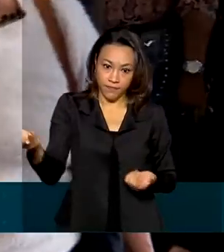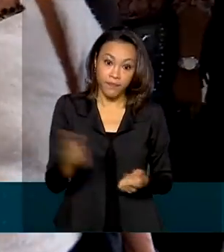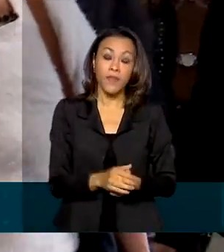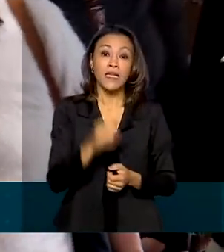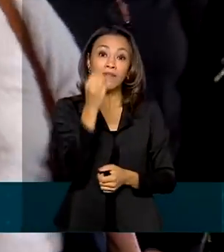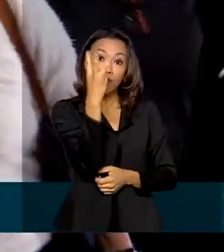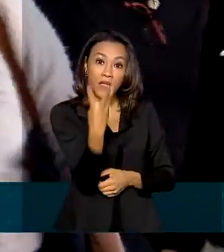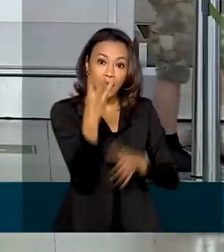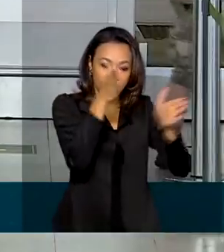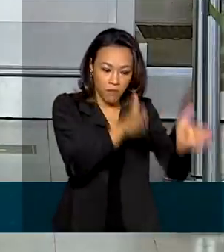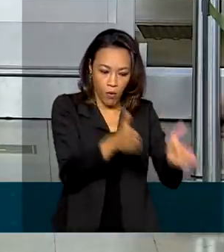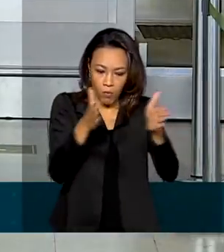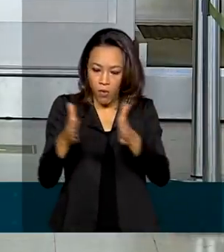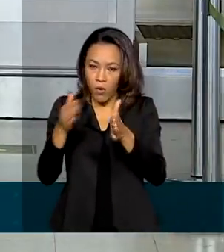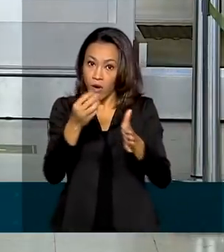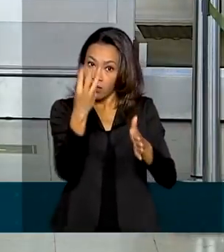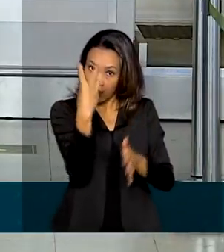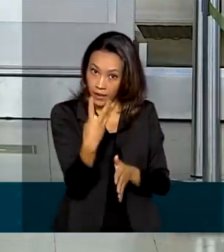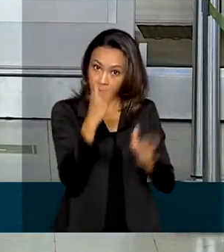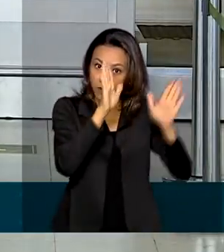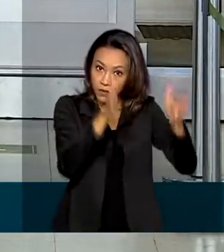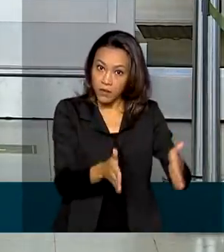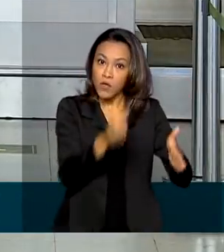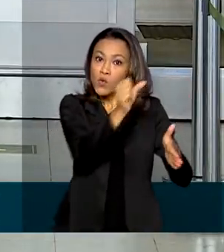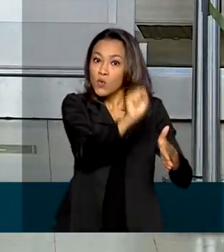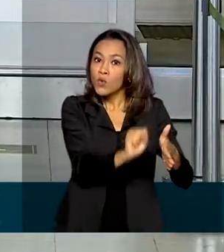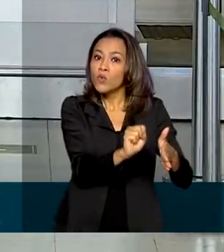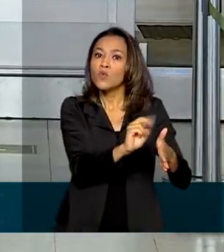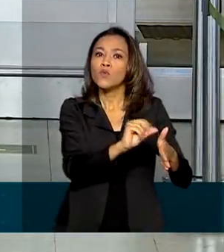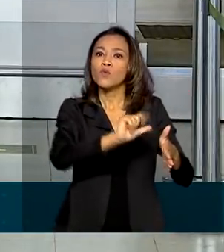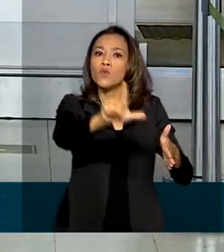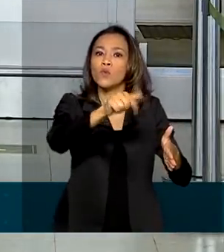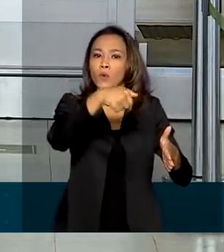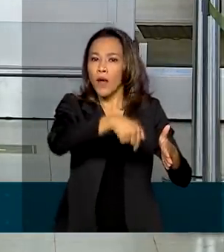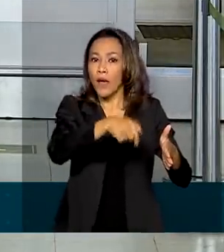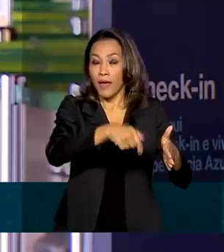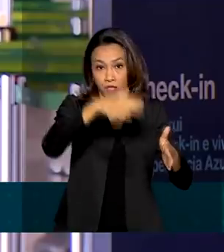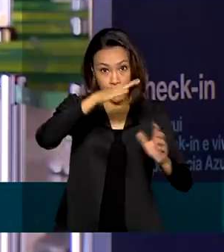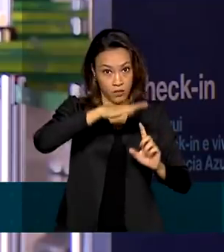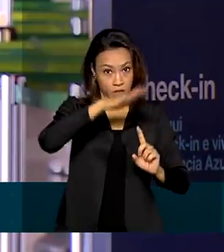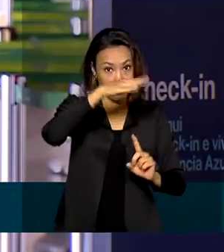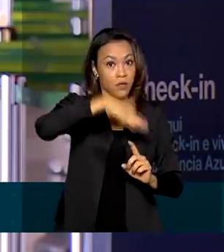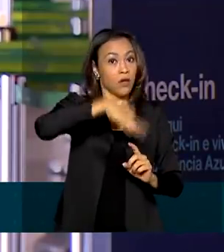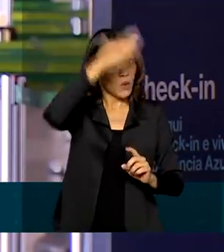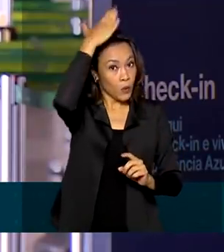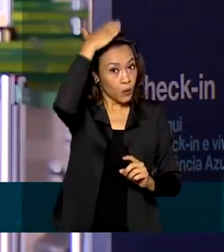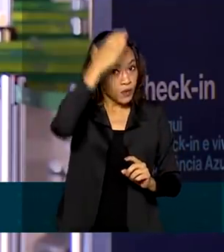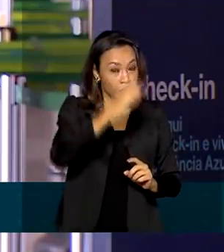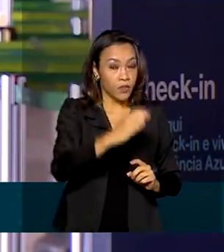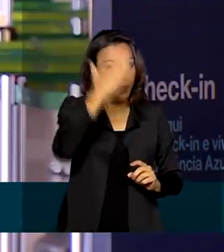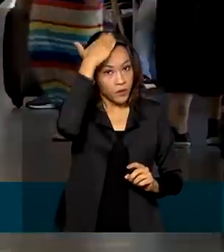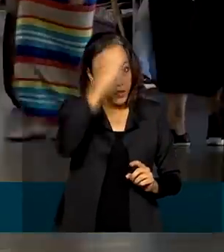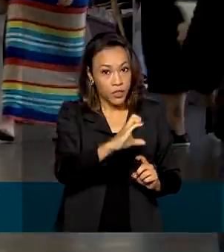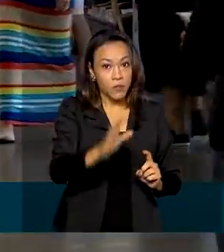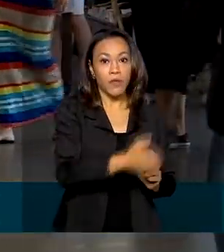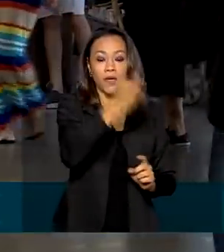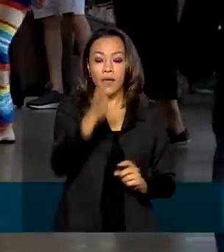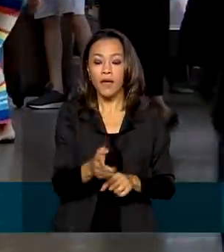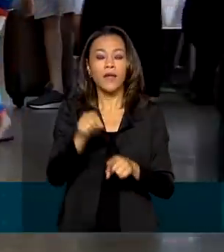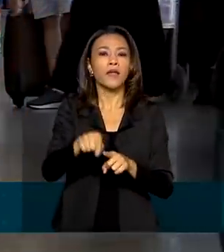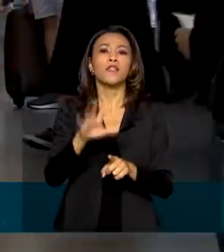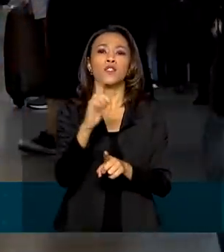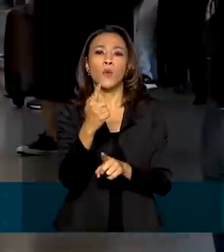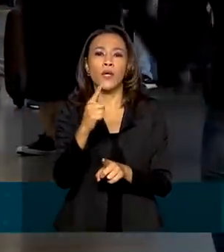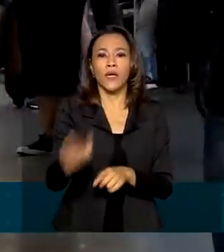blocos de aeroportos. O Bloco Sul será liderado pelo aeroporto de Curitiba, o Central pelo de Goiânia e o